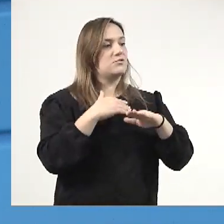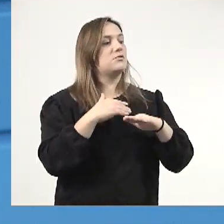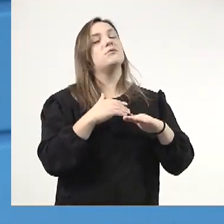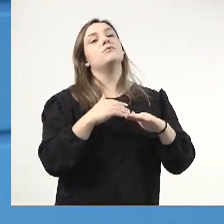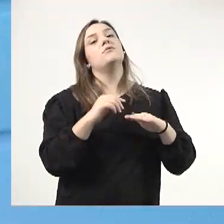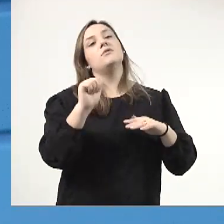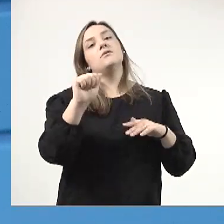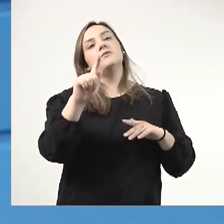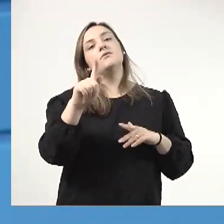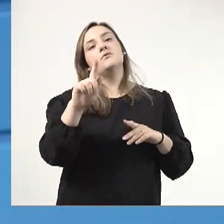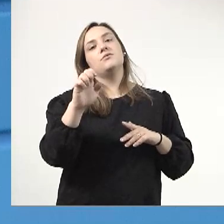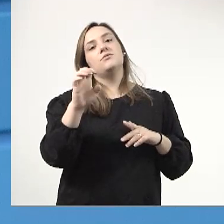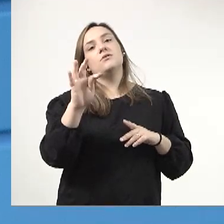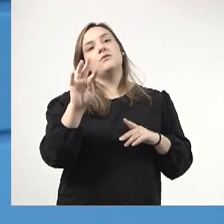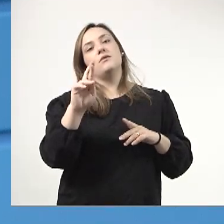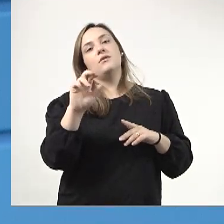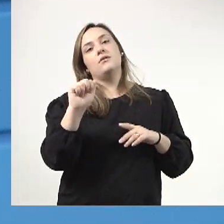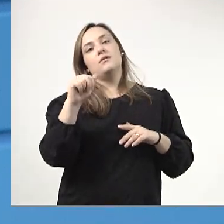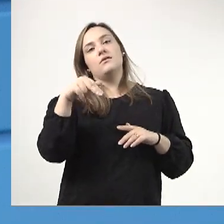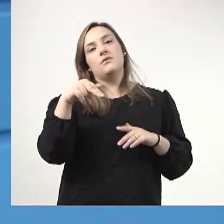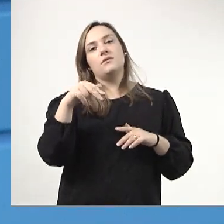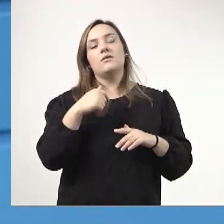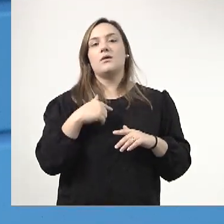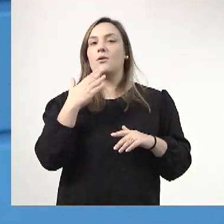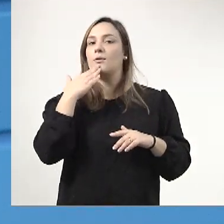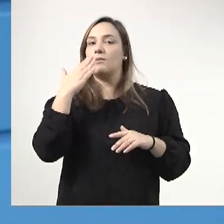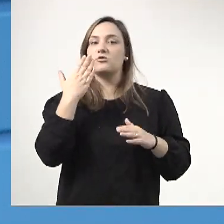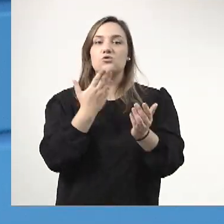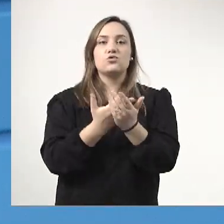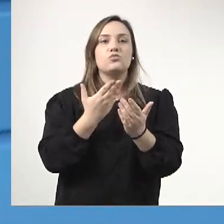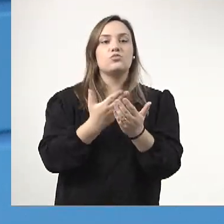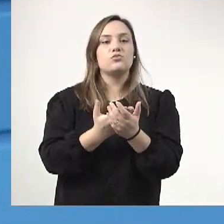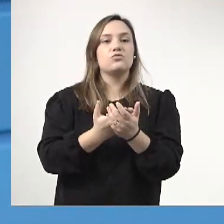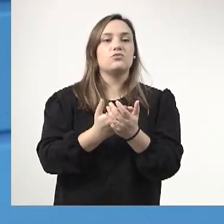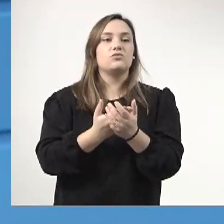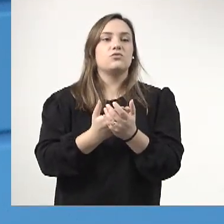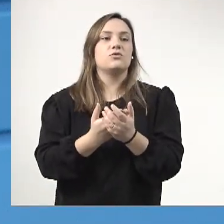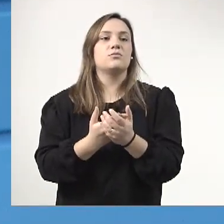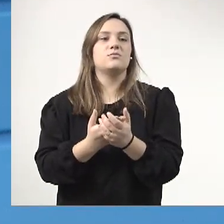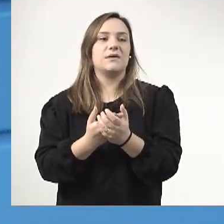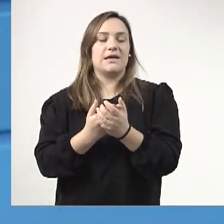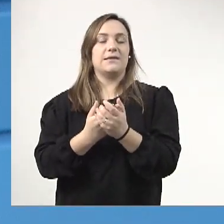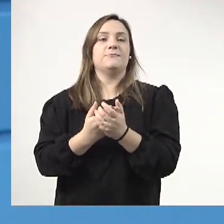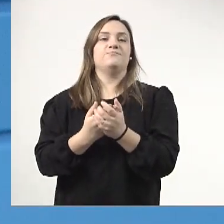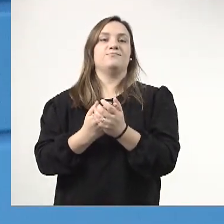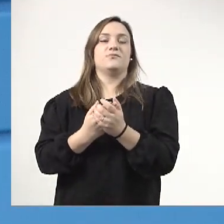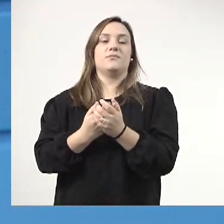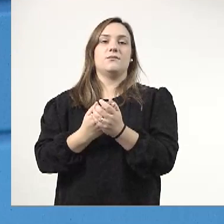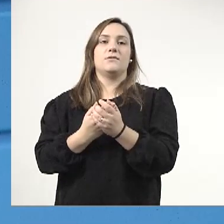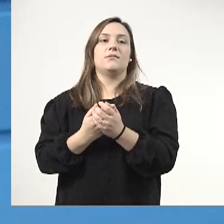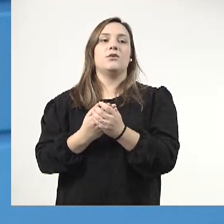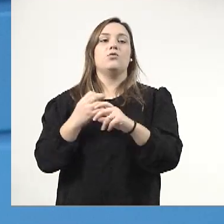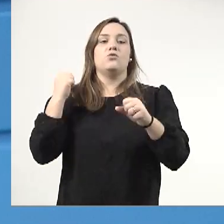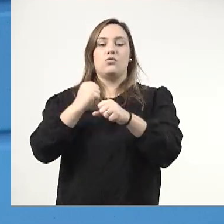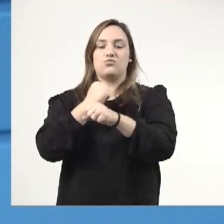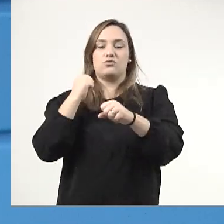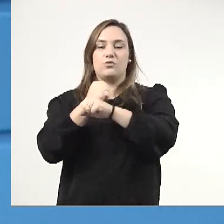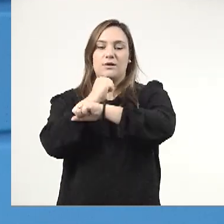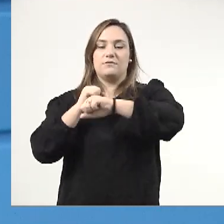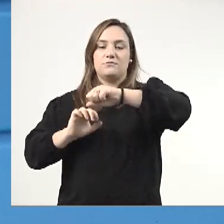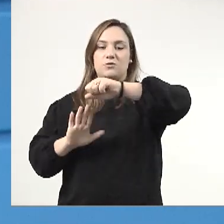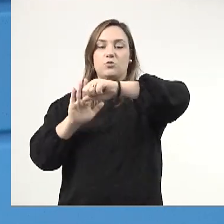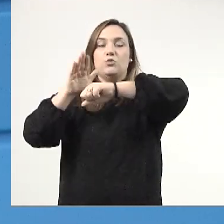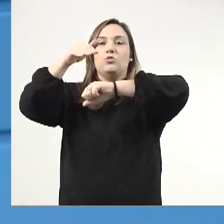Grande, Agetran, solicitando estudos no sentido de instalar um redutor de velocidade do tipo faixa elevada